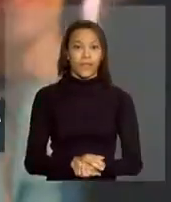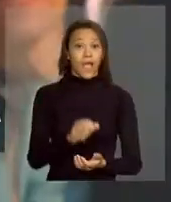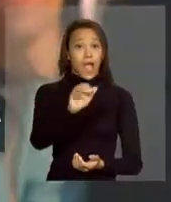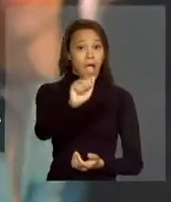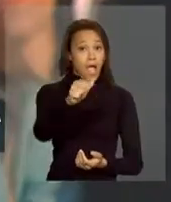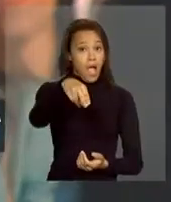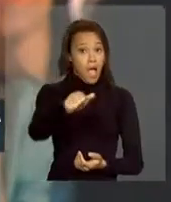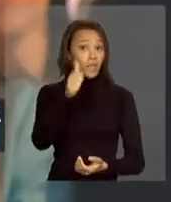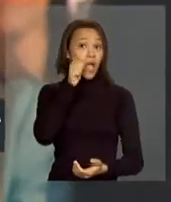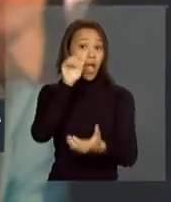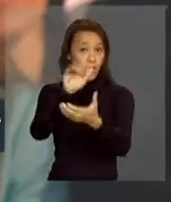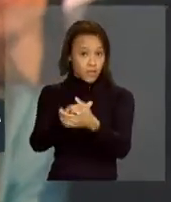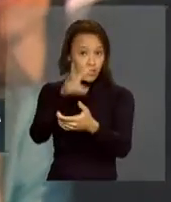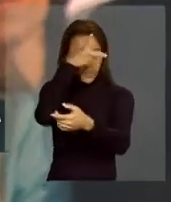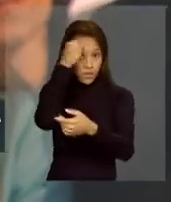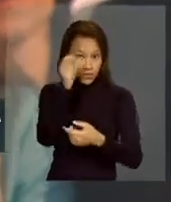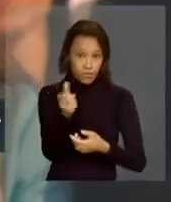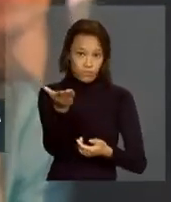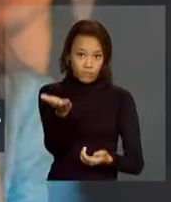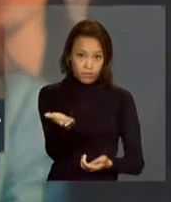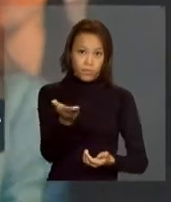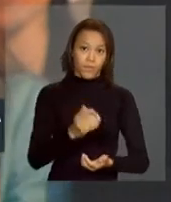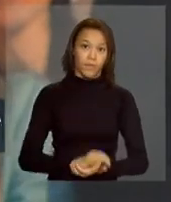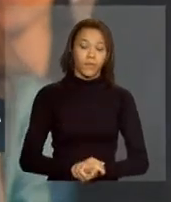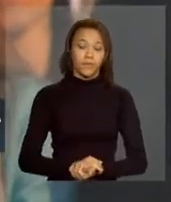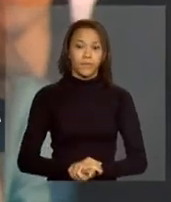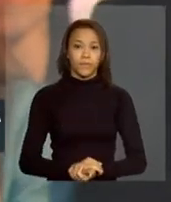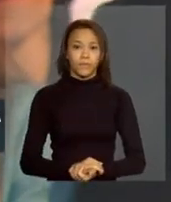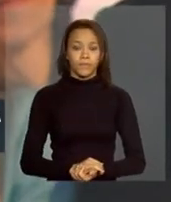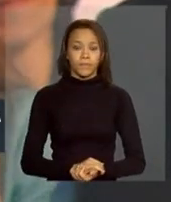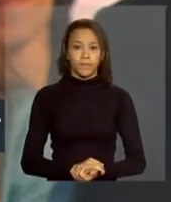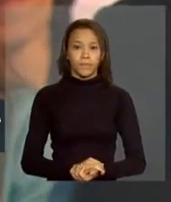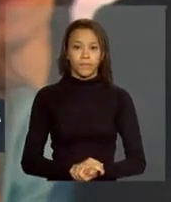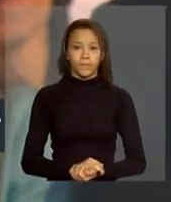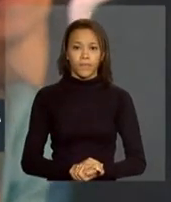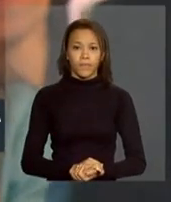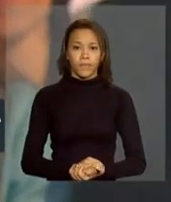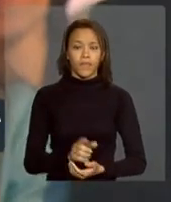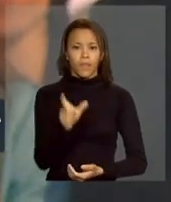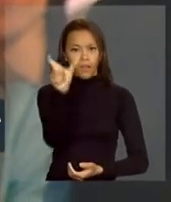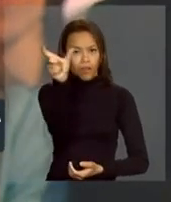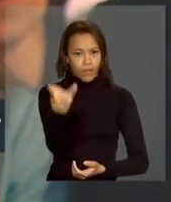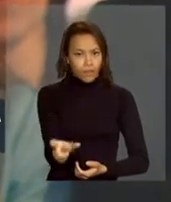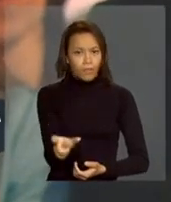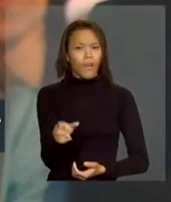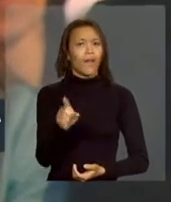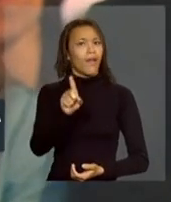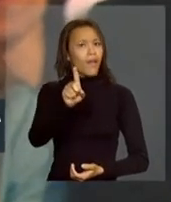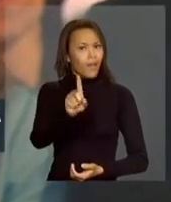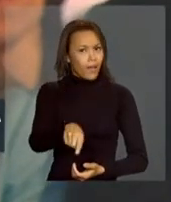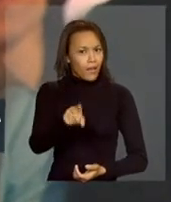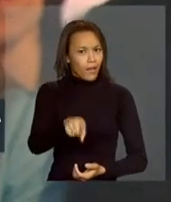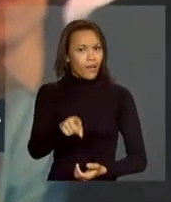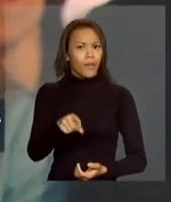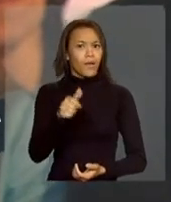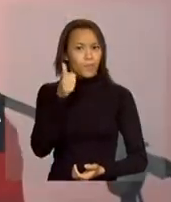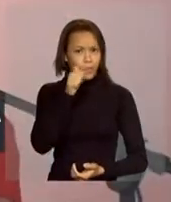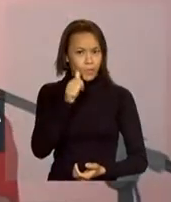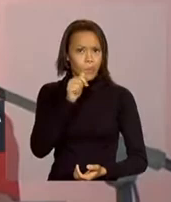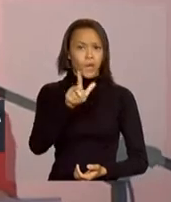é uma gestora,